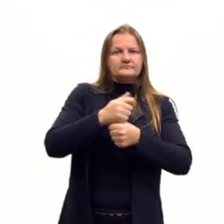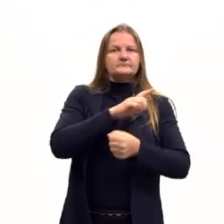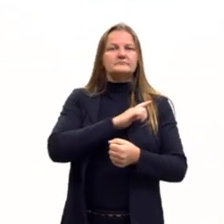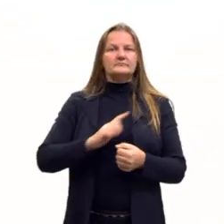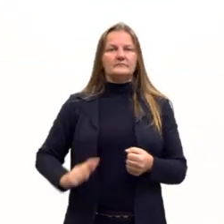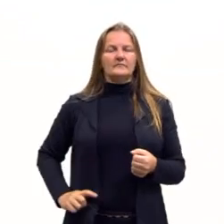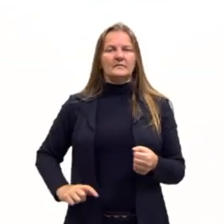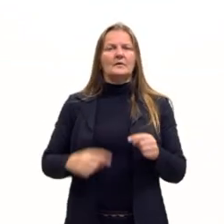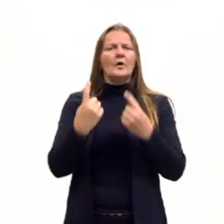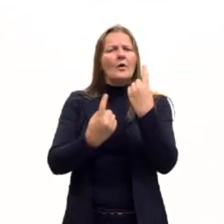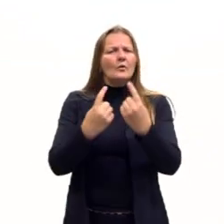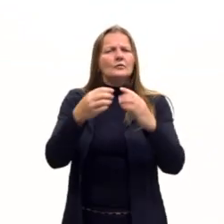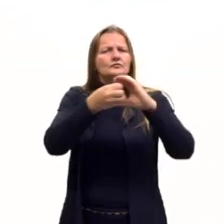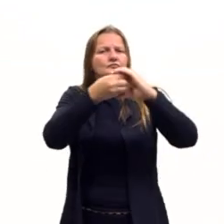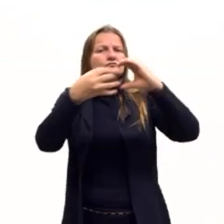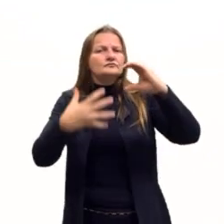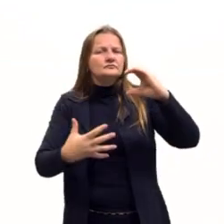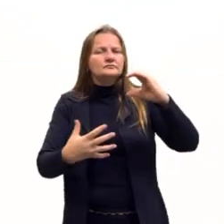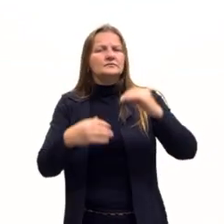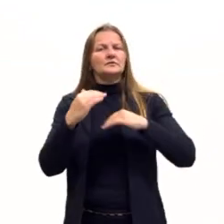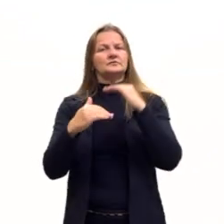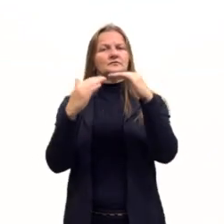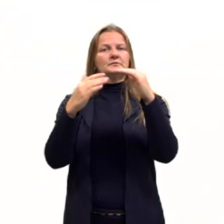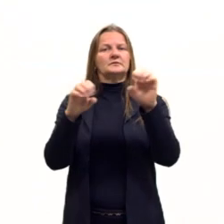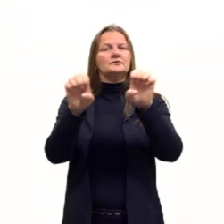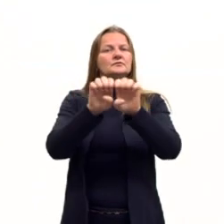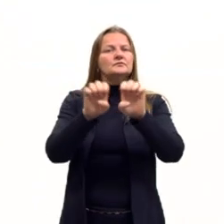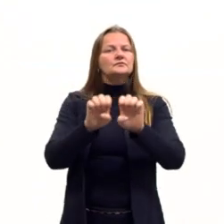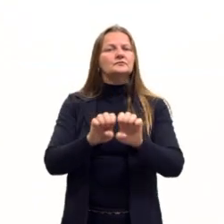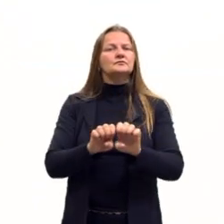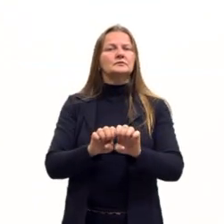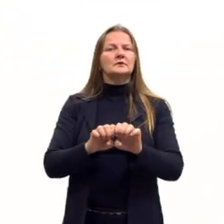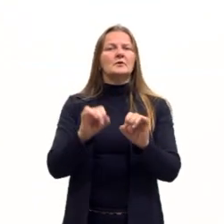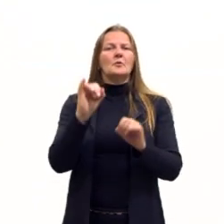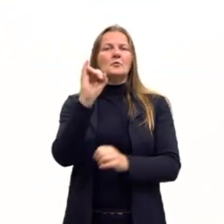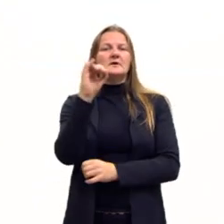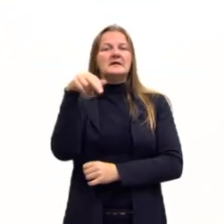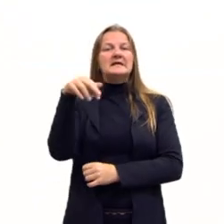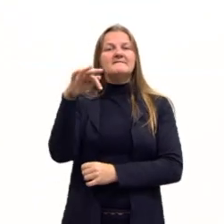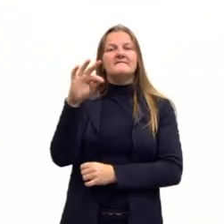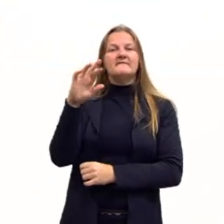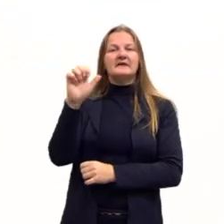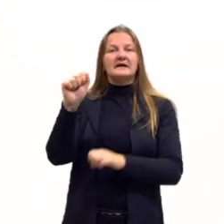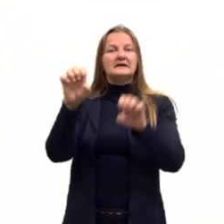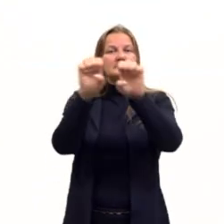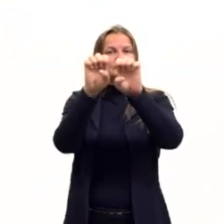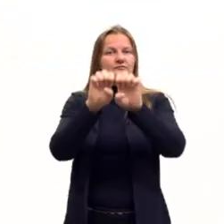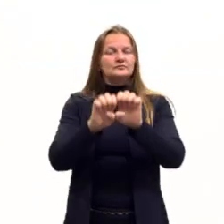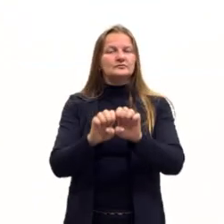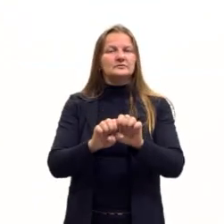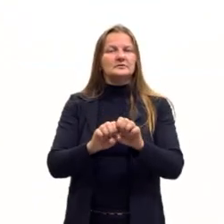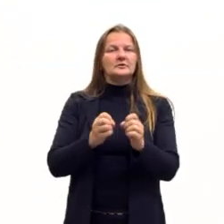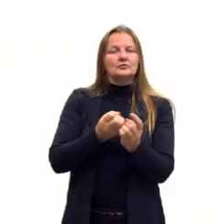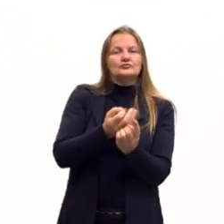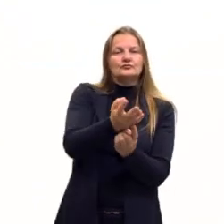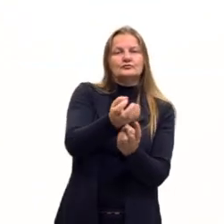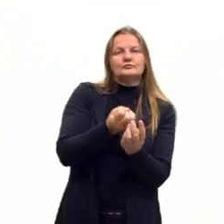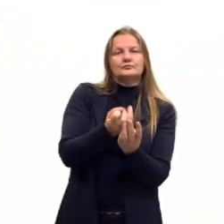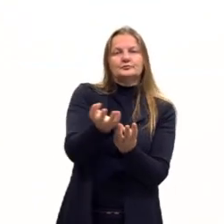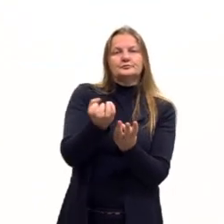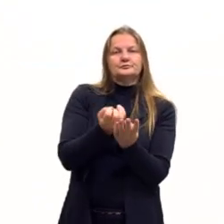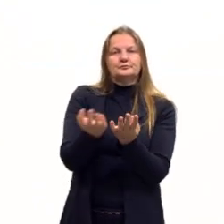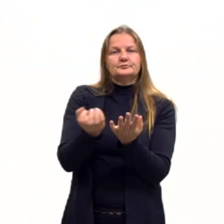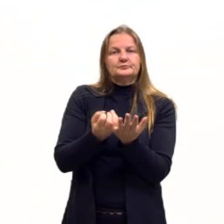algumas questões relacionadas a isso, desenvolvimento e infraestrutura. O que eles pensam? Não, vamos descentralizar, vamos levar para o interior.